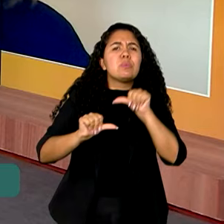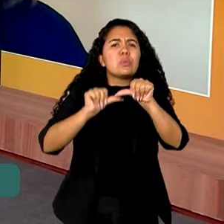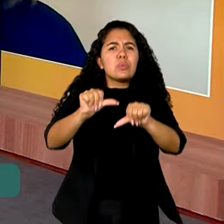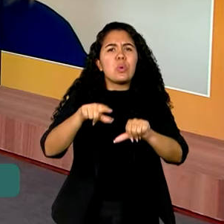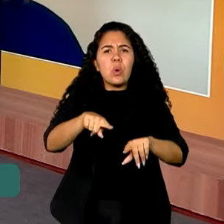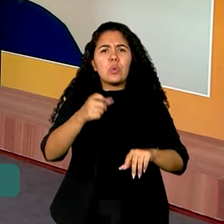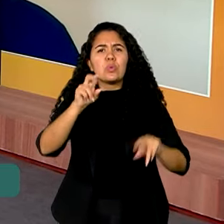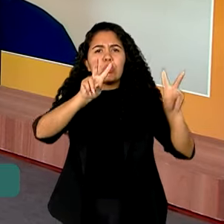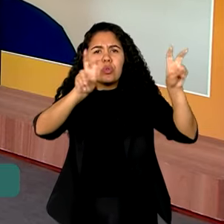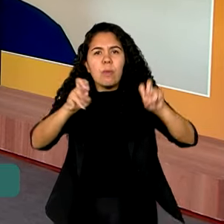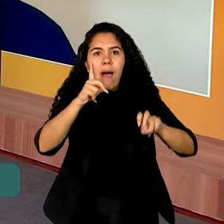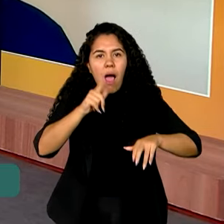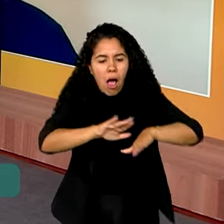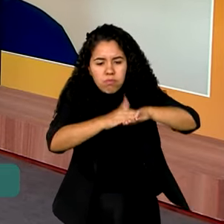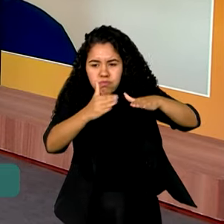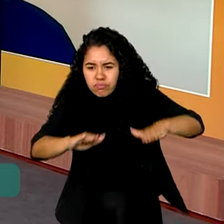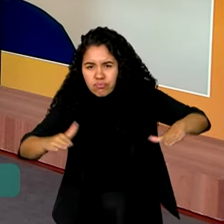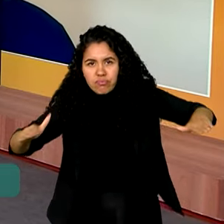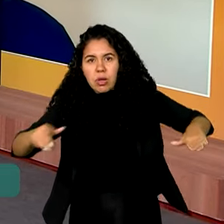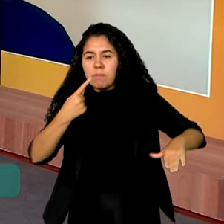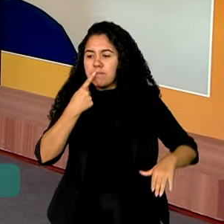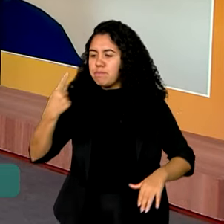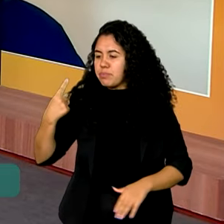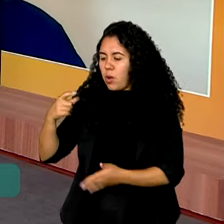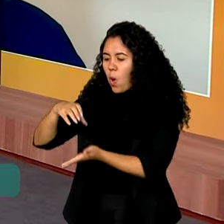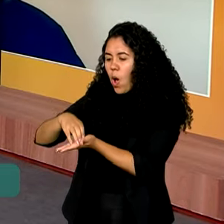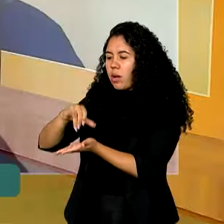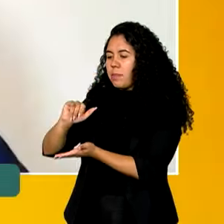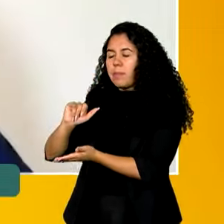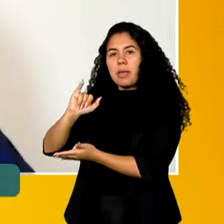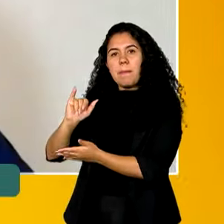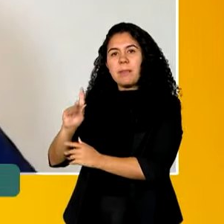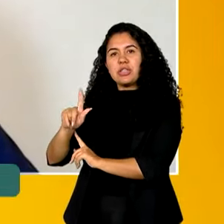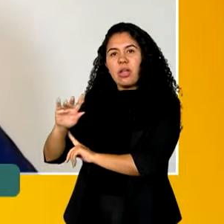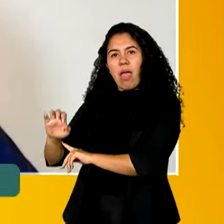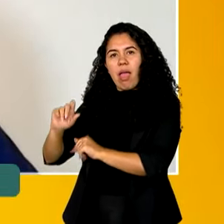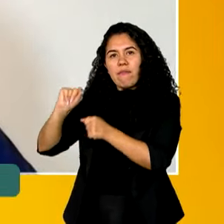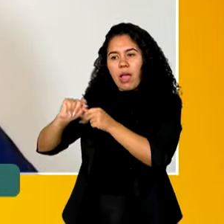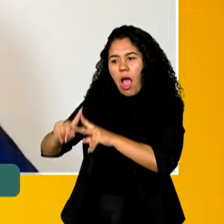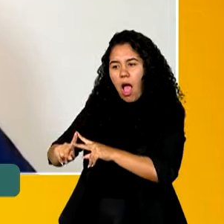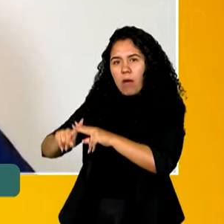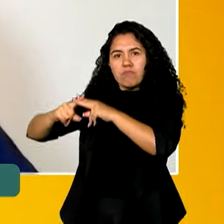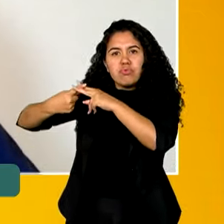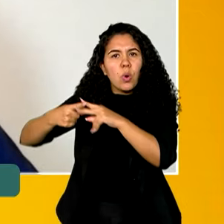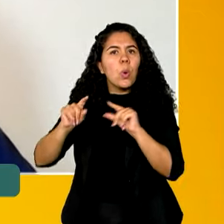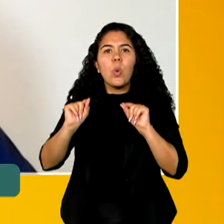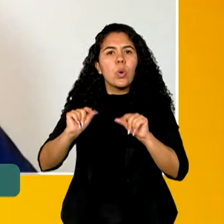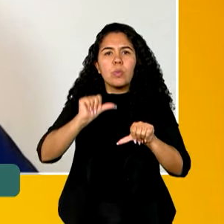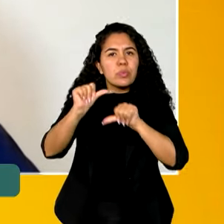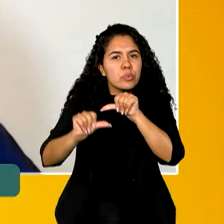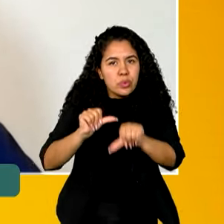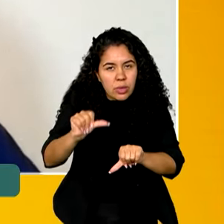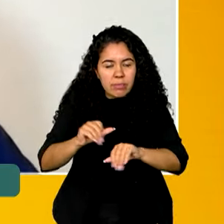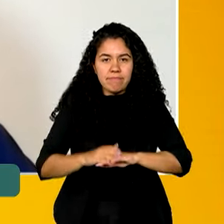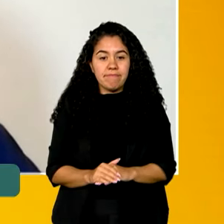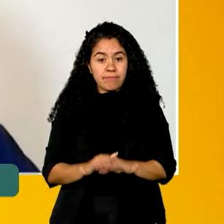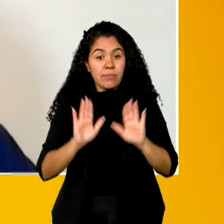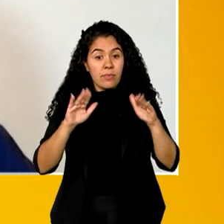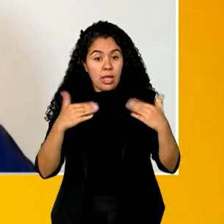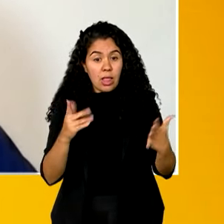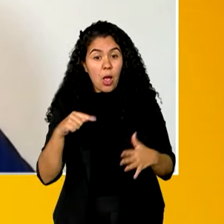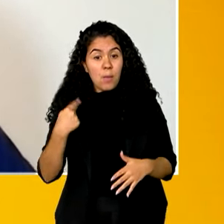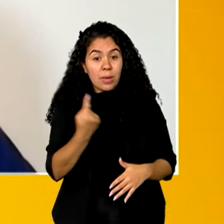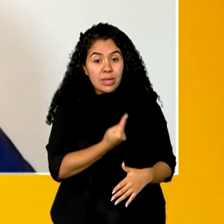costeiro marinho do país, feita recentemente pelo IBGE? Então, para a gente começar a conhecer, é muito